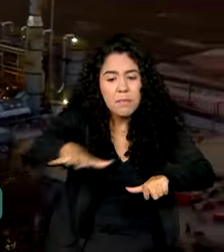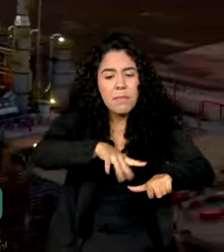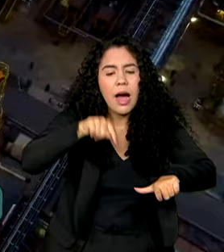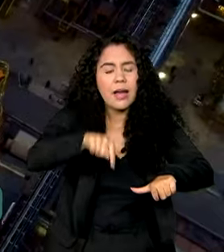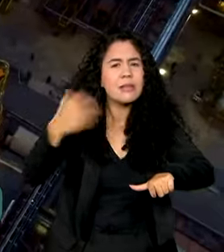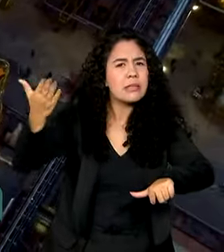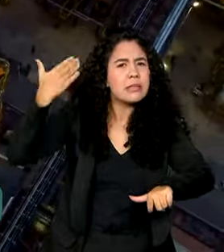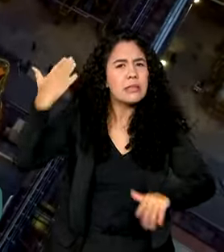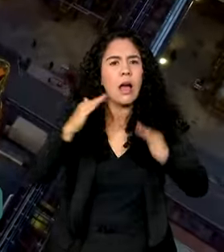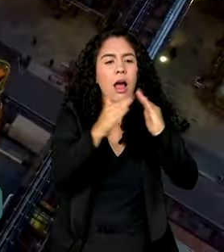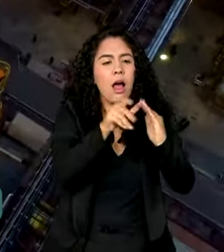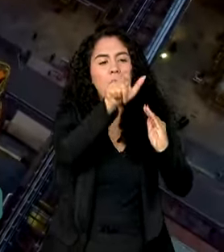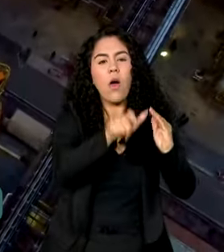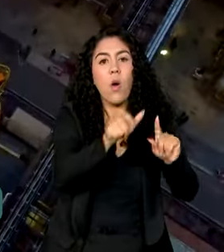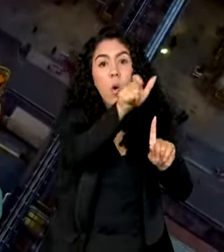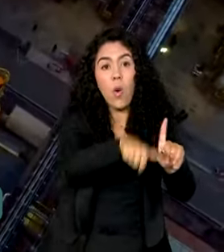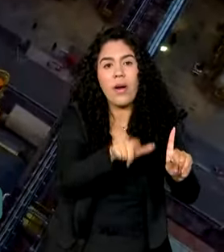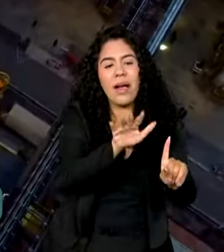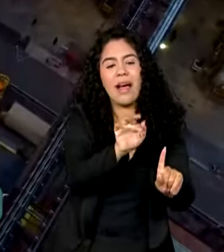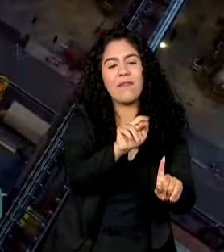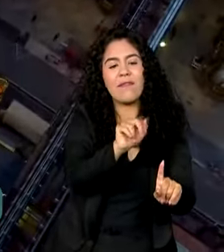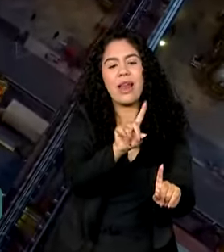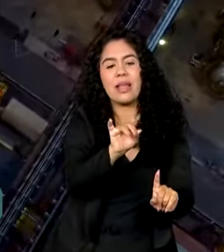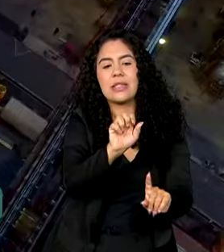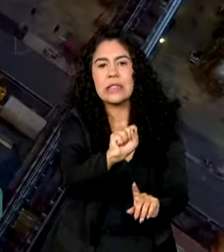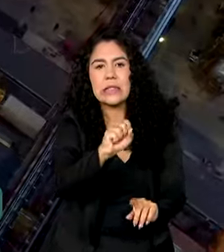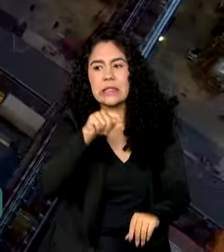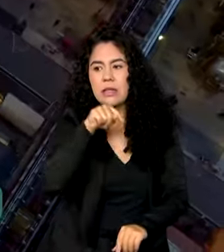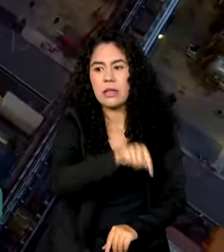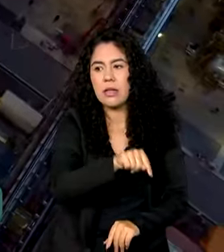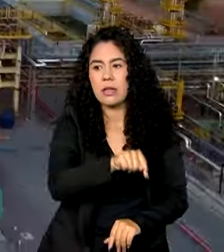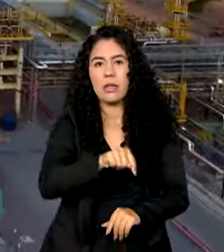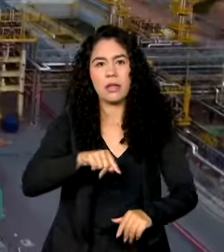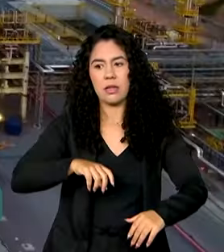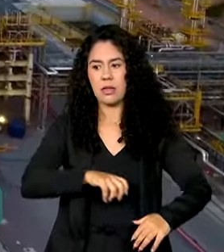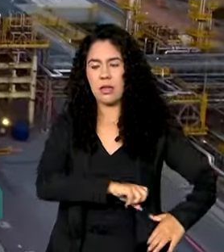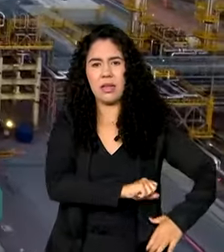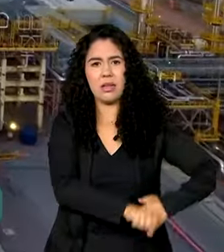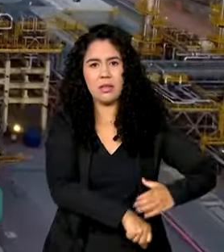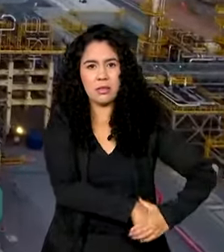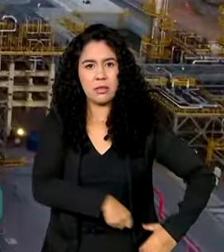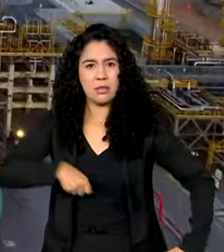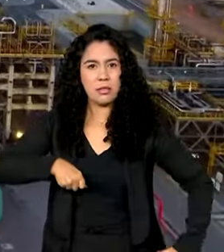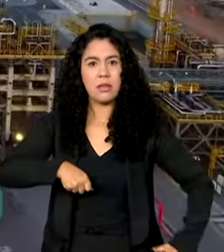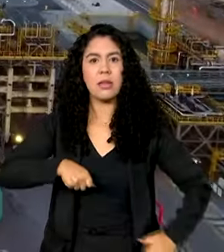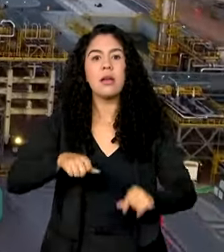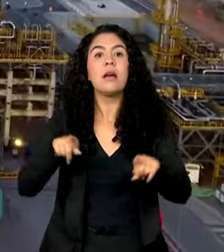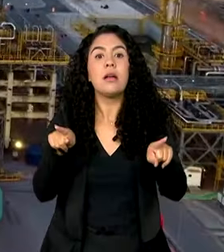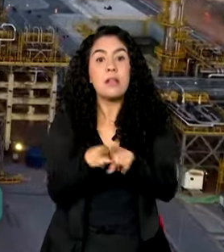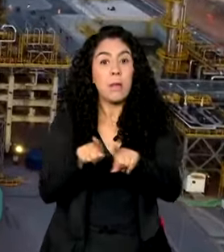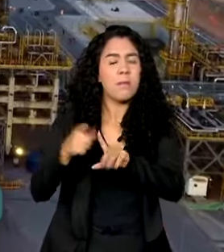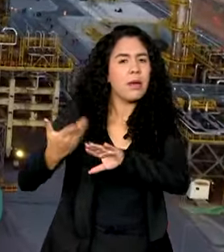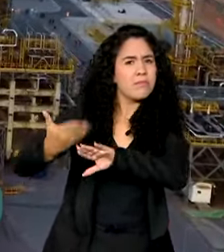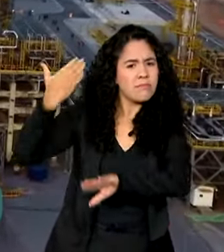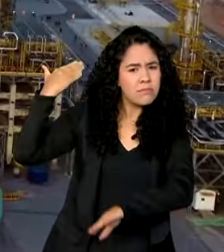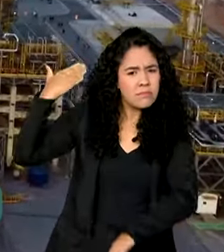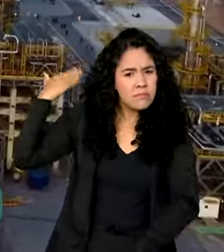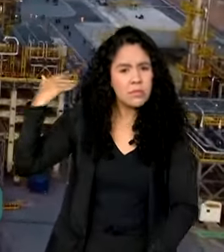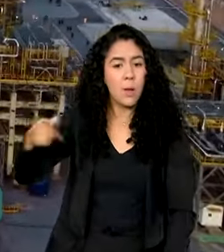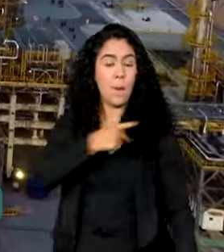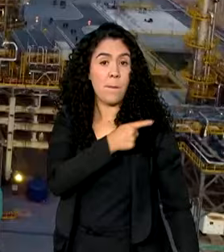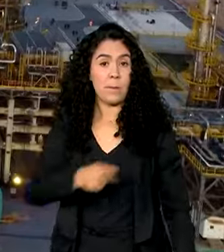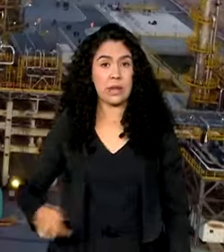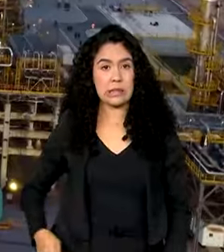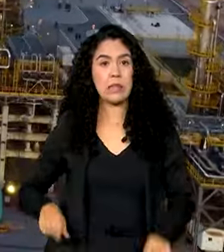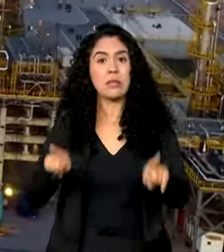habitação para frades franciscanos, além de oferecer cuidados médicos à população. Logo depois, o presidente inaugura